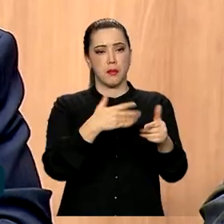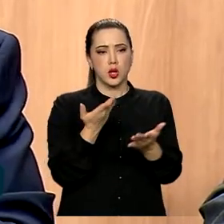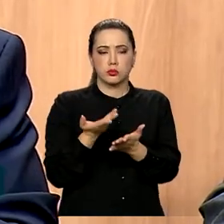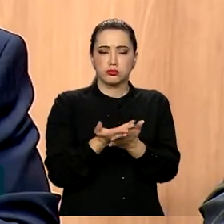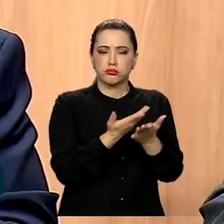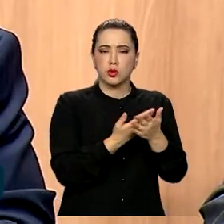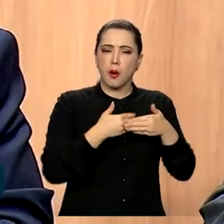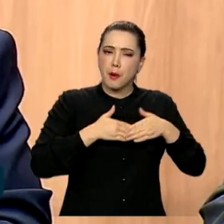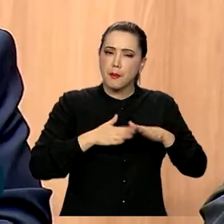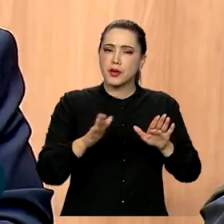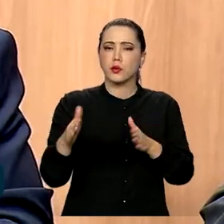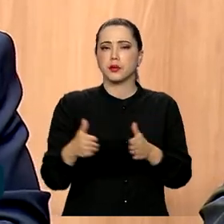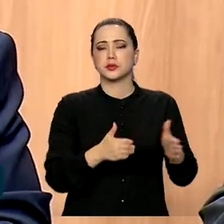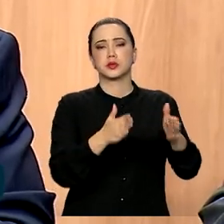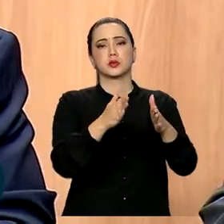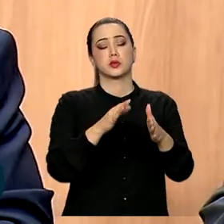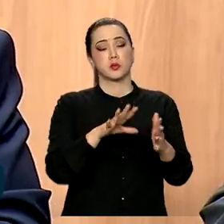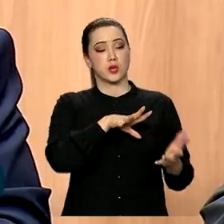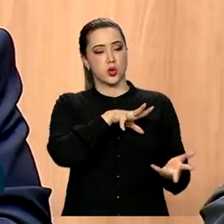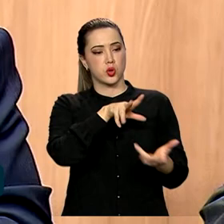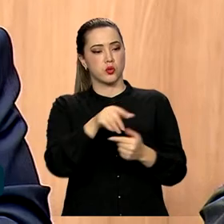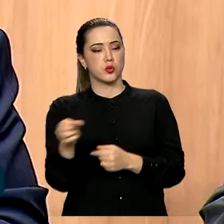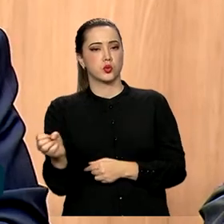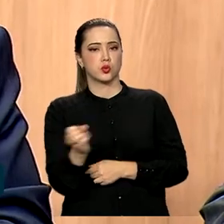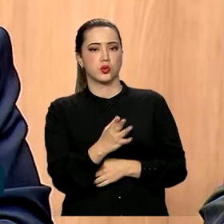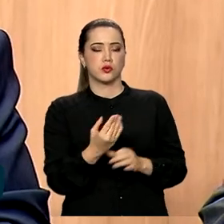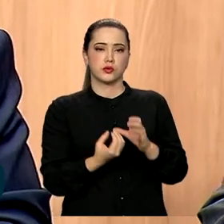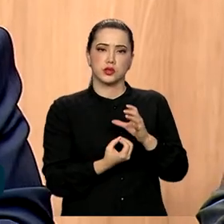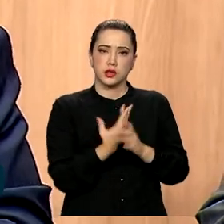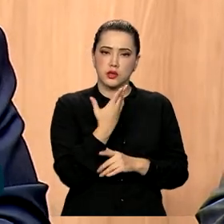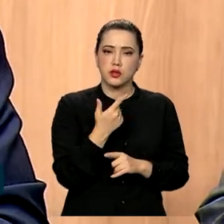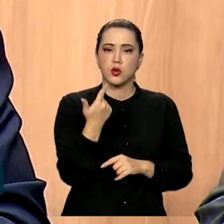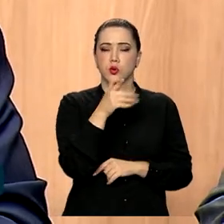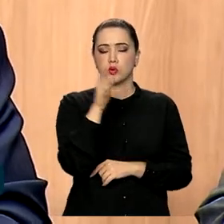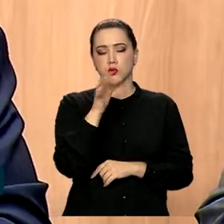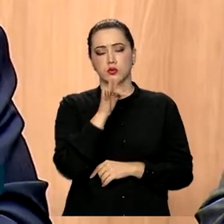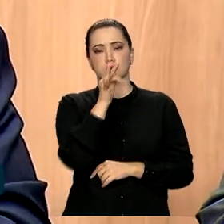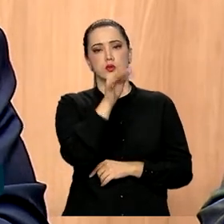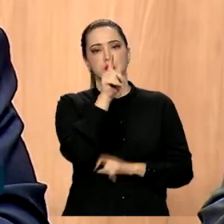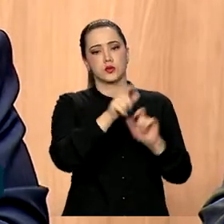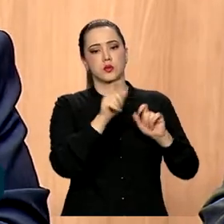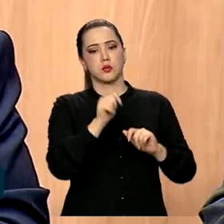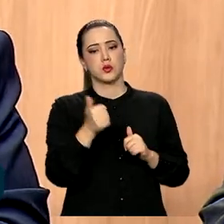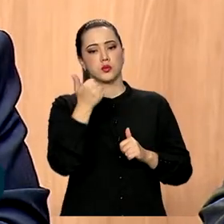abrir as portas para que o mundo novo nasça, para que outras pessoas possam vir depois de nós. Obrigado. Obrigado. Obrigado.